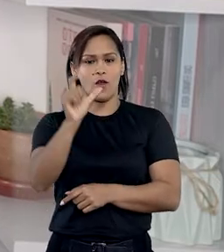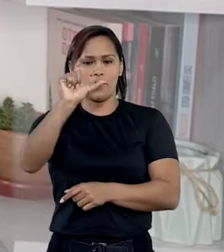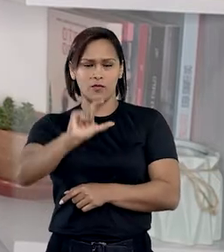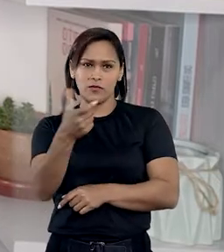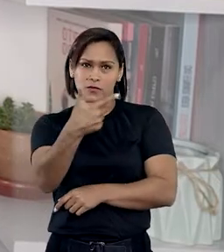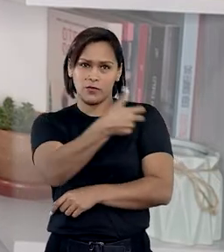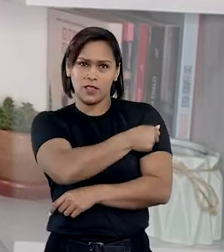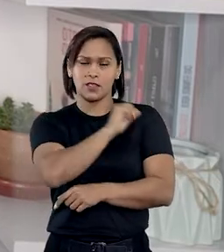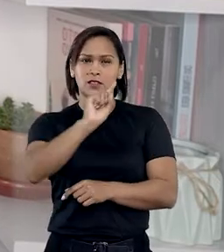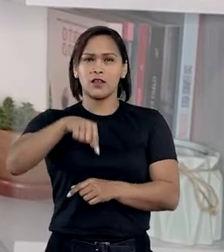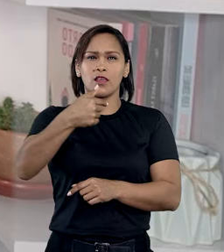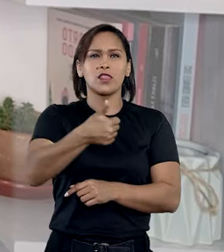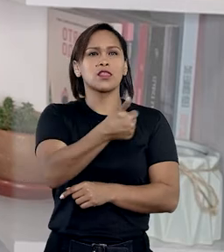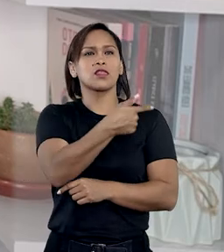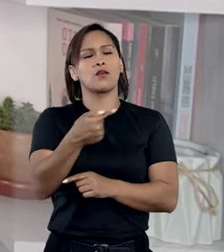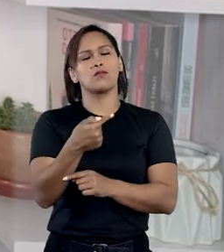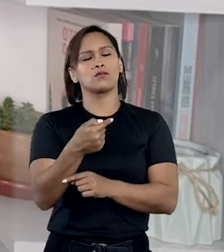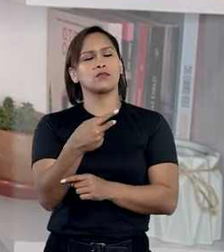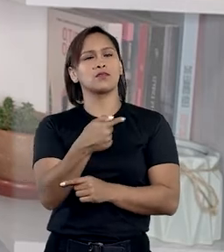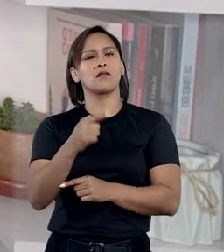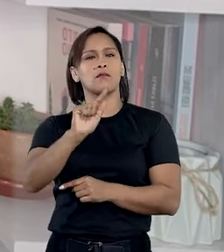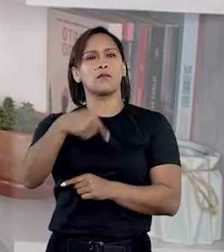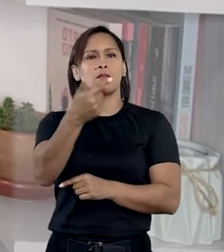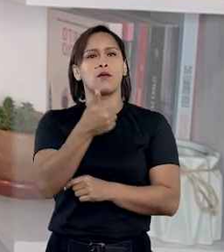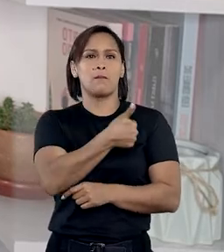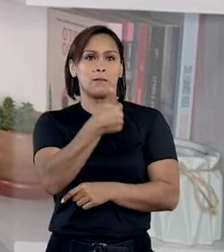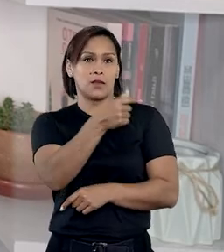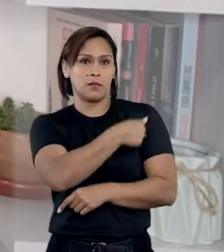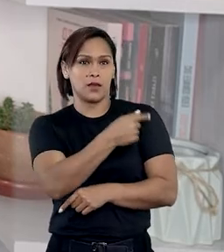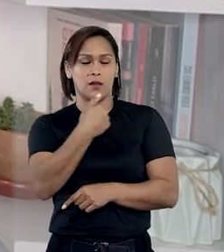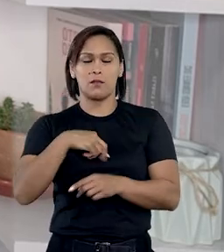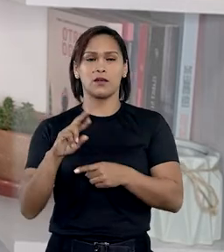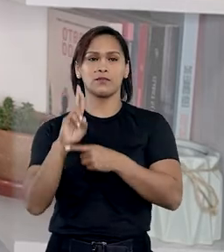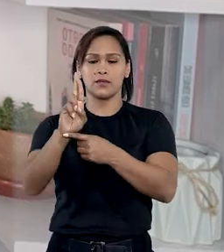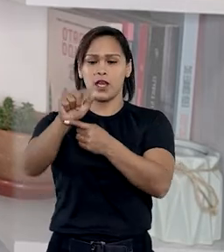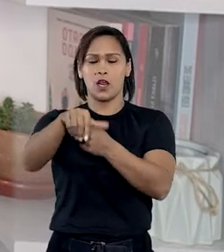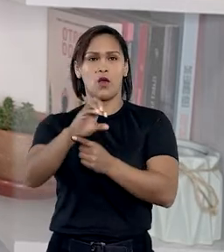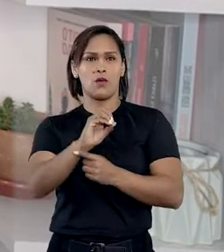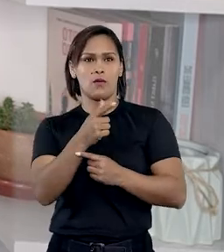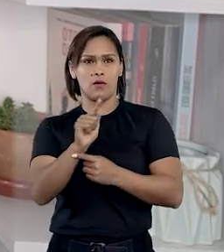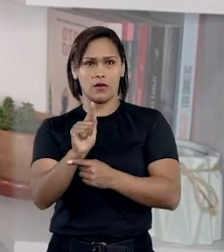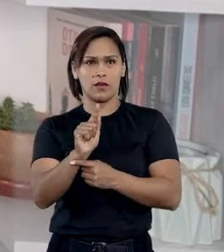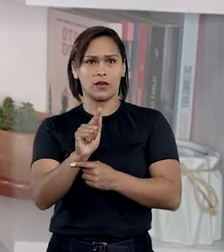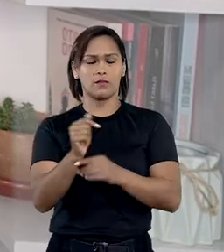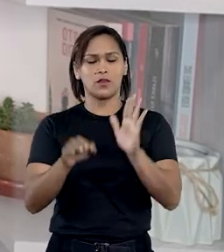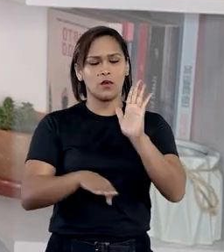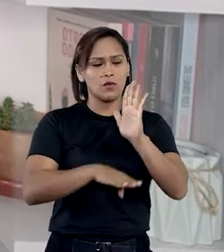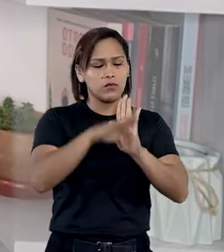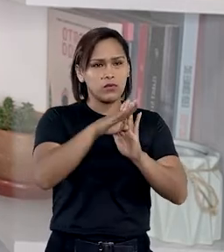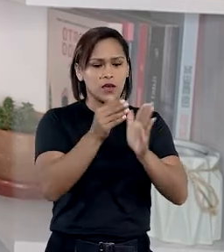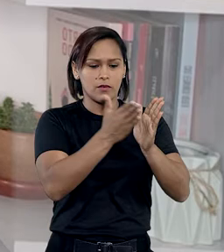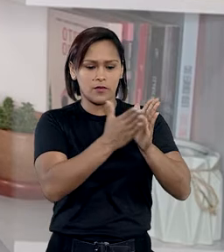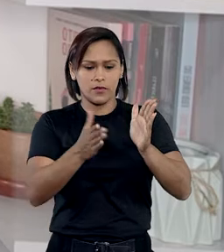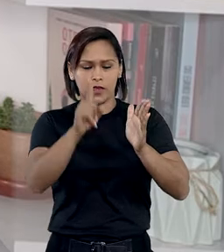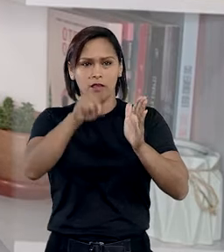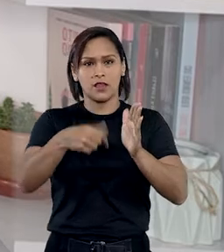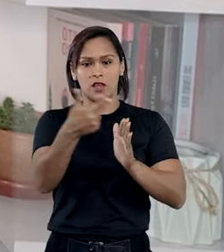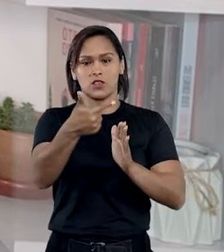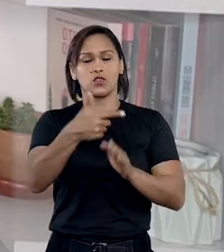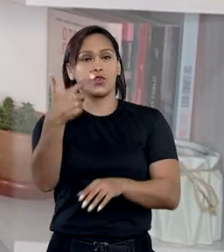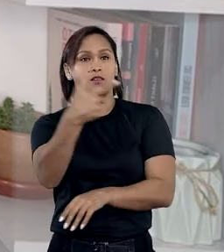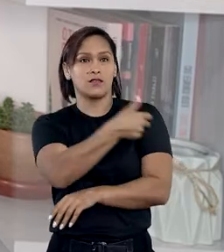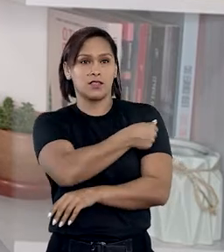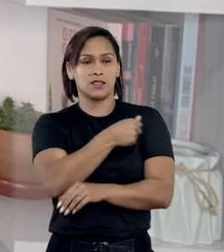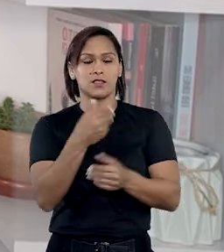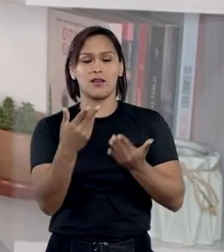deve ser aplicada 12 semanas após a primeira. Para o ministro relator no STJ, Og Fernandes, o aumento do intervalo entre